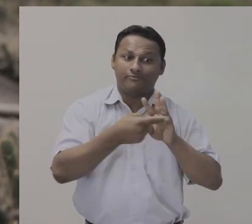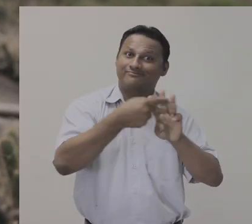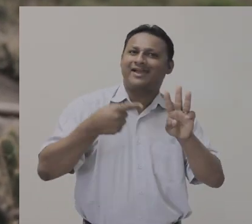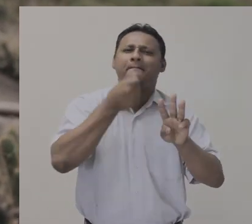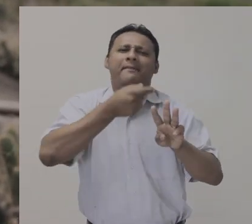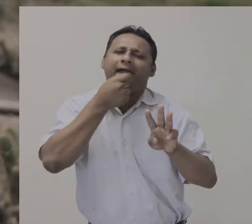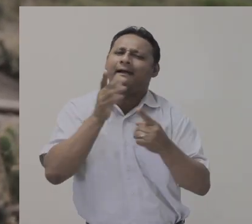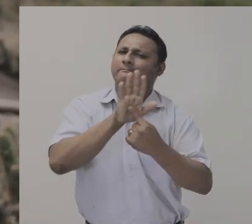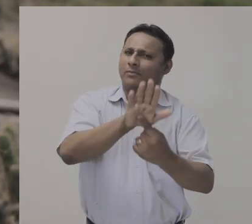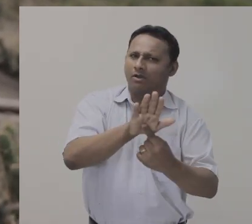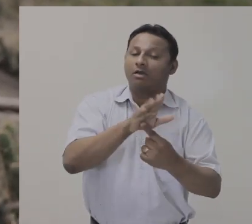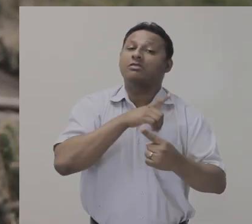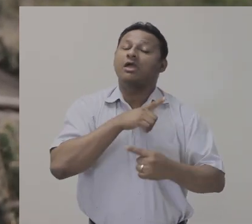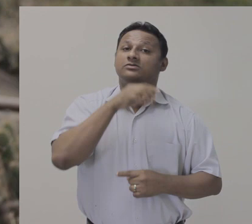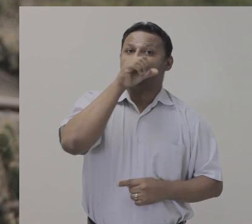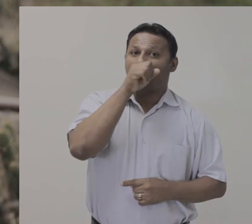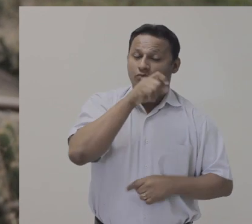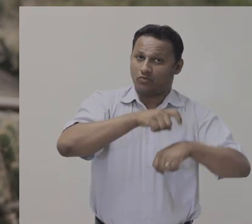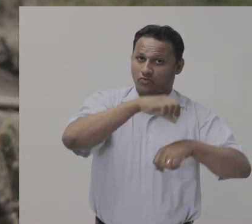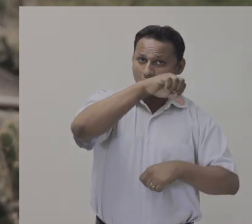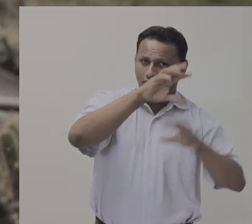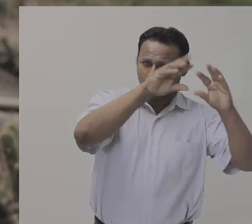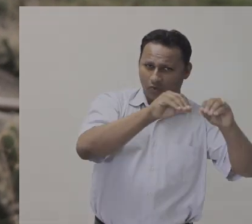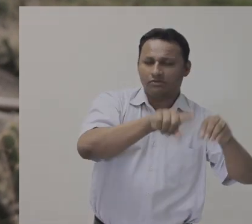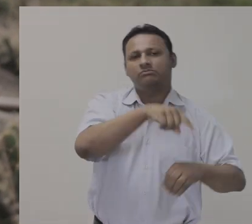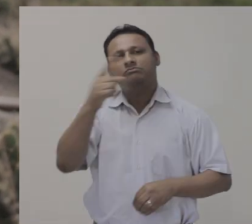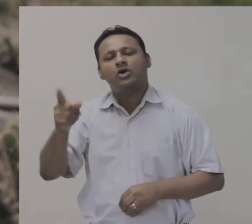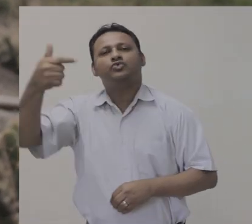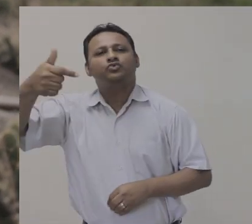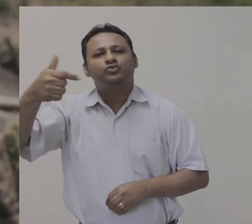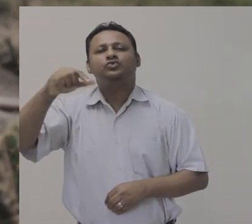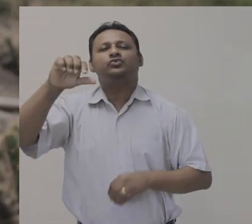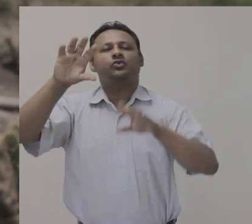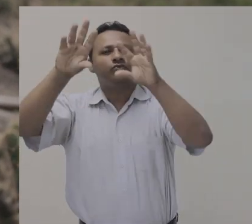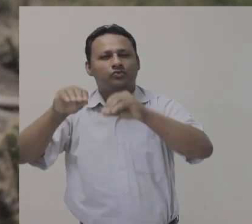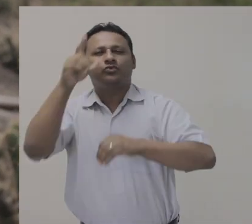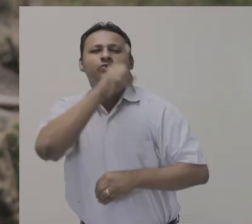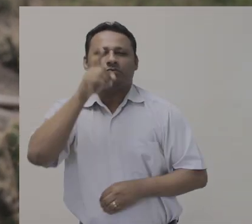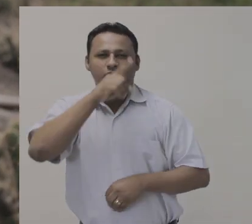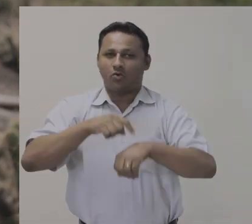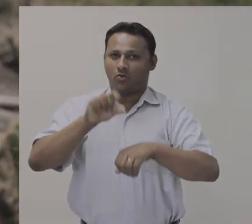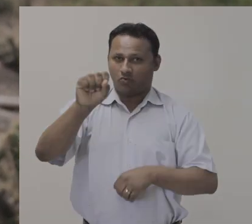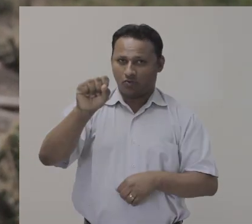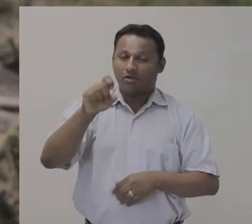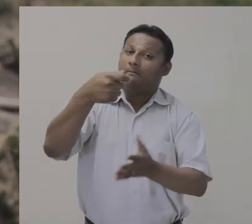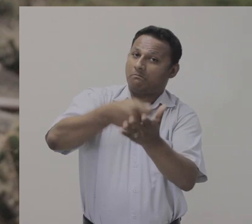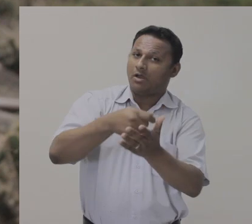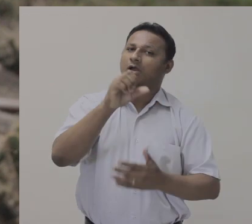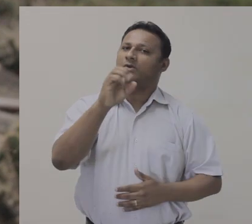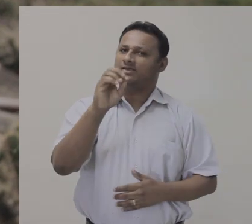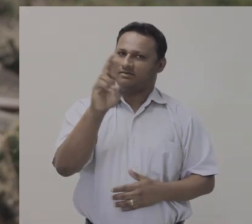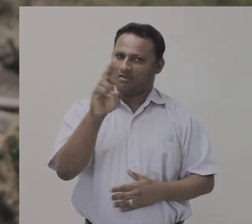sexualidade. O espetáculo terá duas sessões, no sábado às 9 da noite e no domingo às 8 da noite. Os